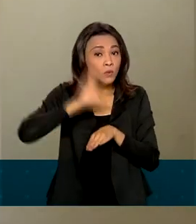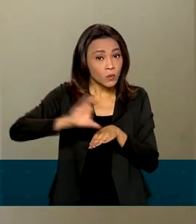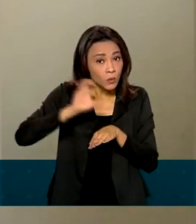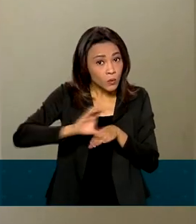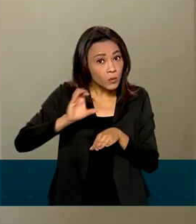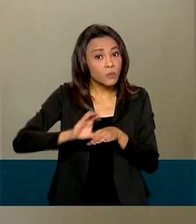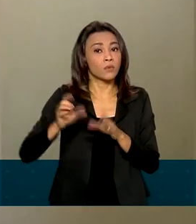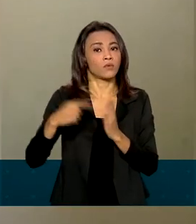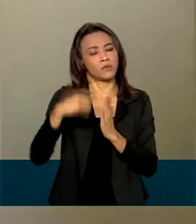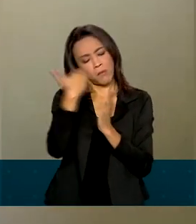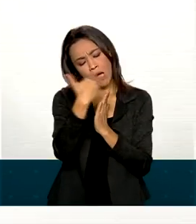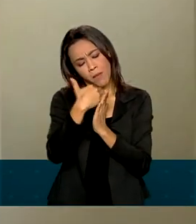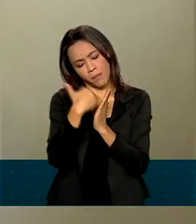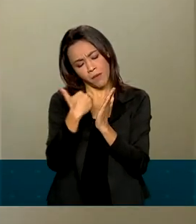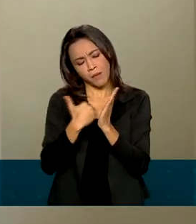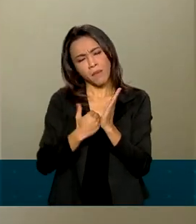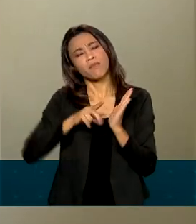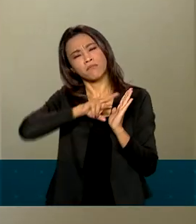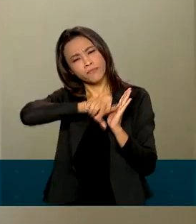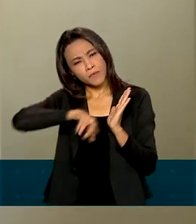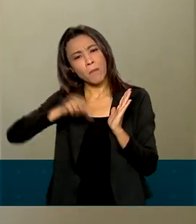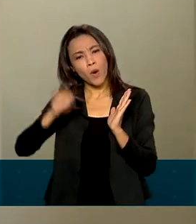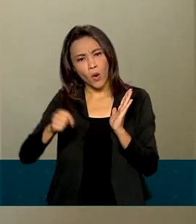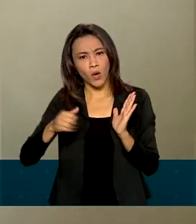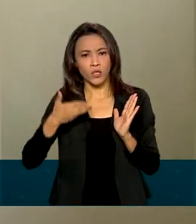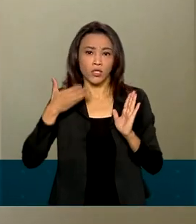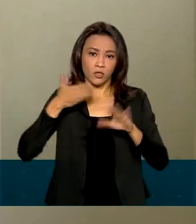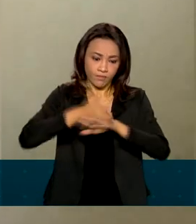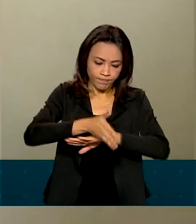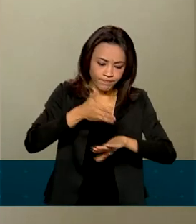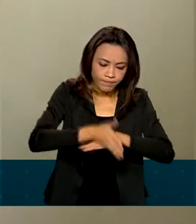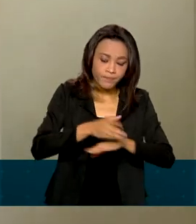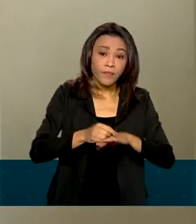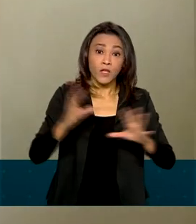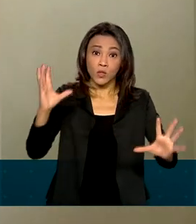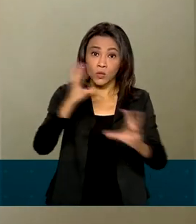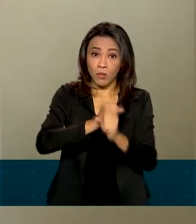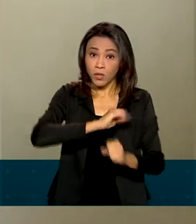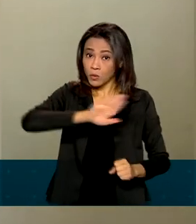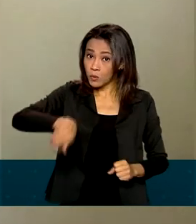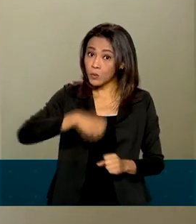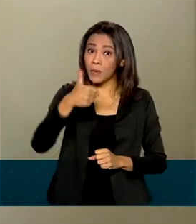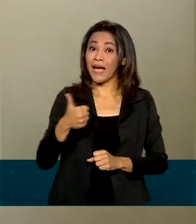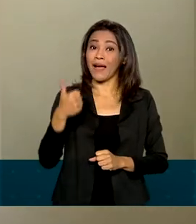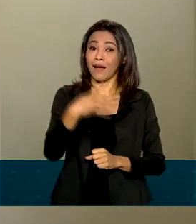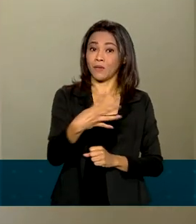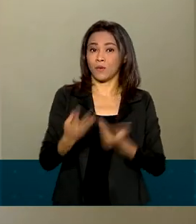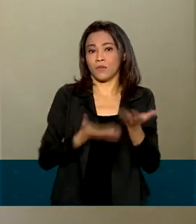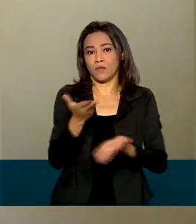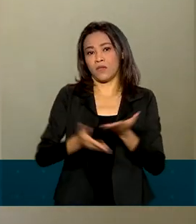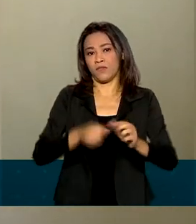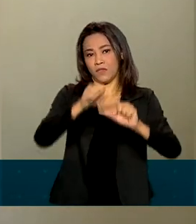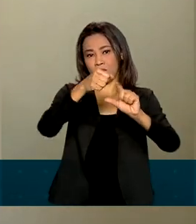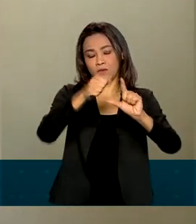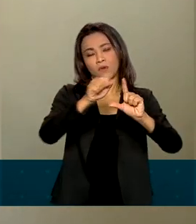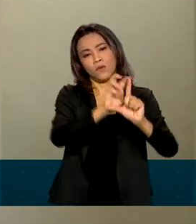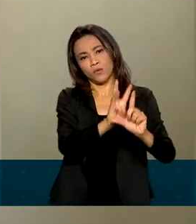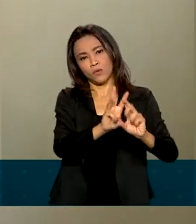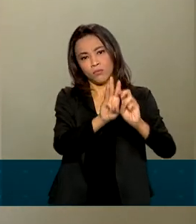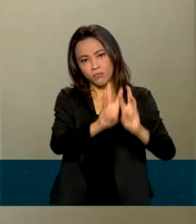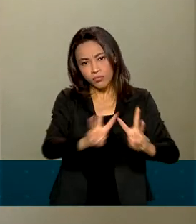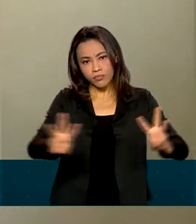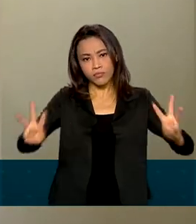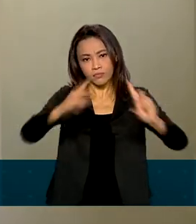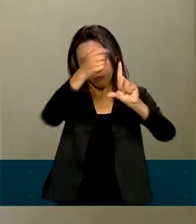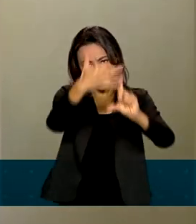duplicidades, entre outros. Com isso, totalizamos 14 serviços já cadastrados no Balcão Digital. Importante